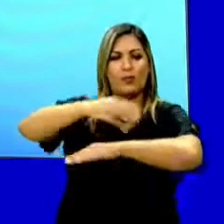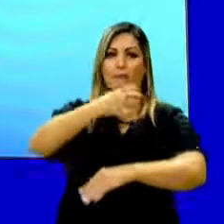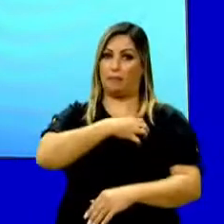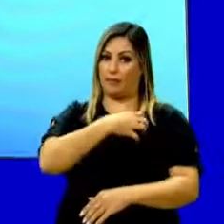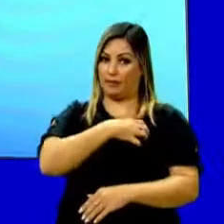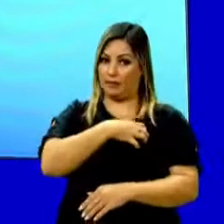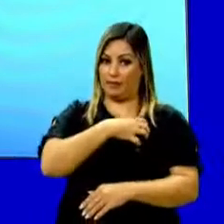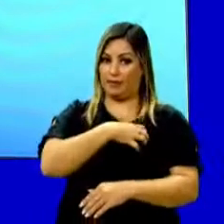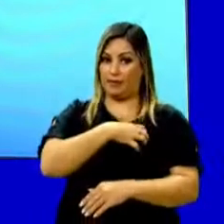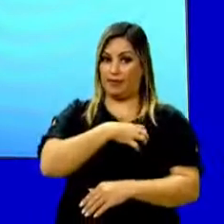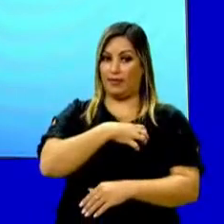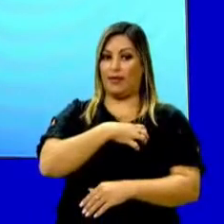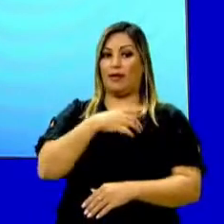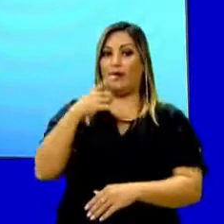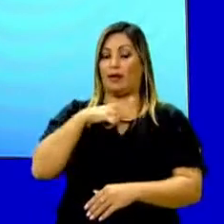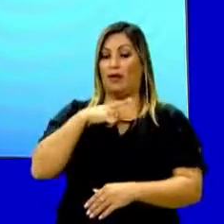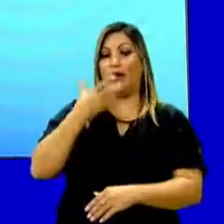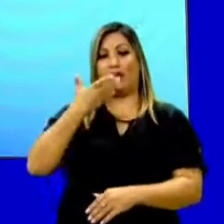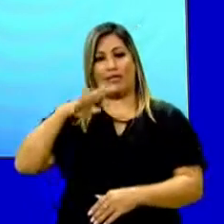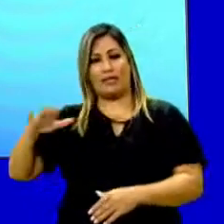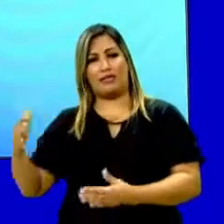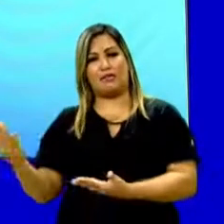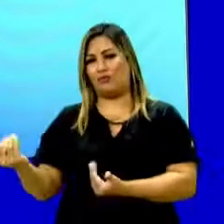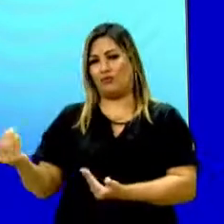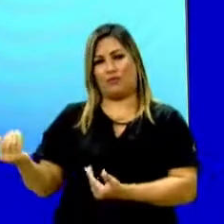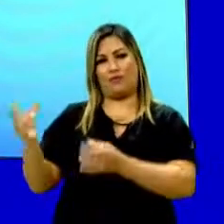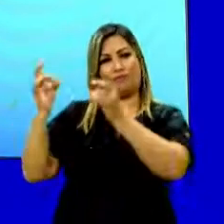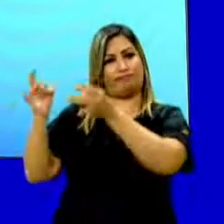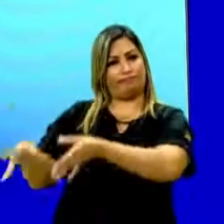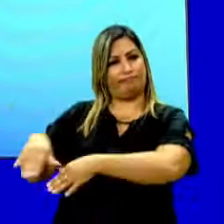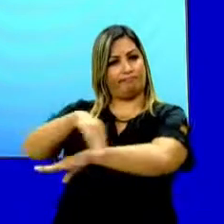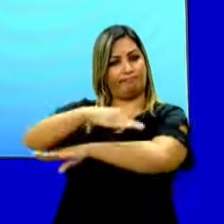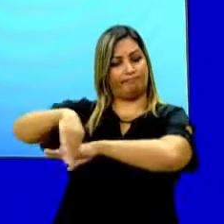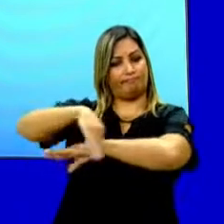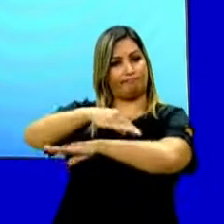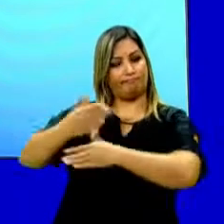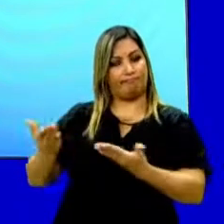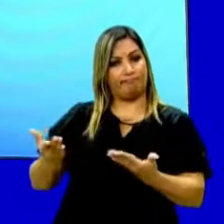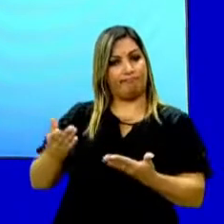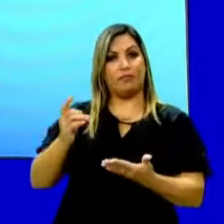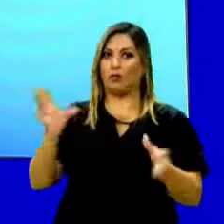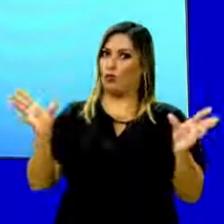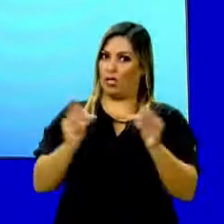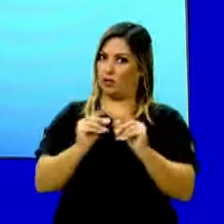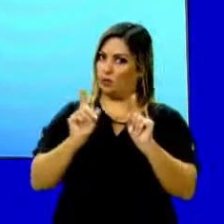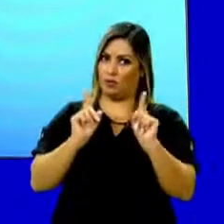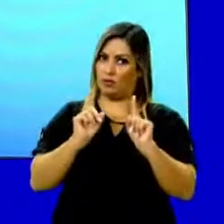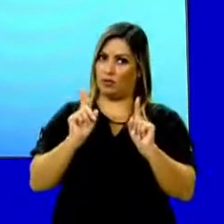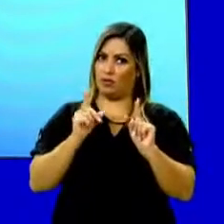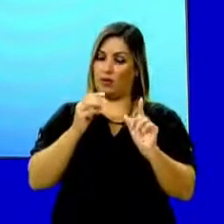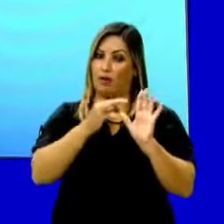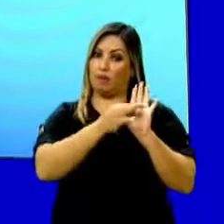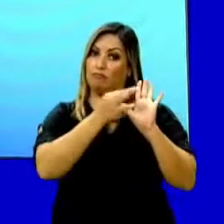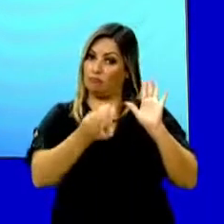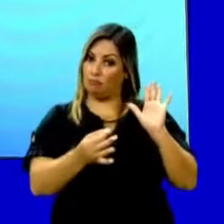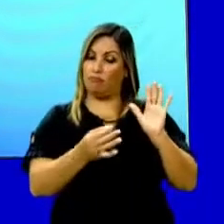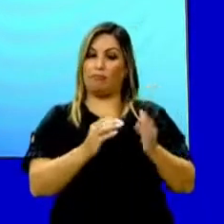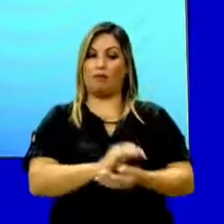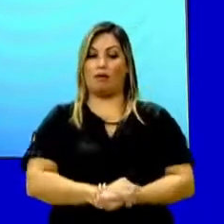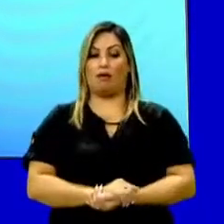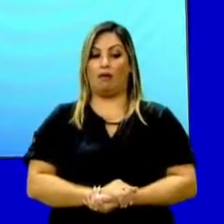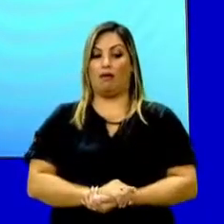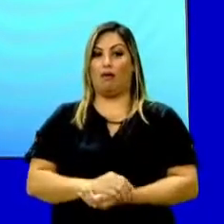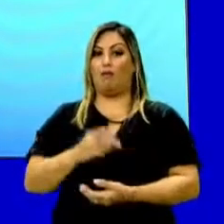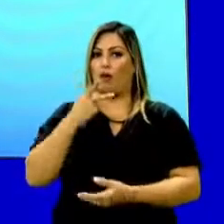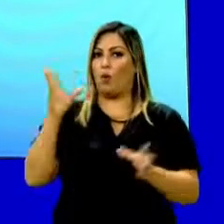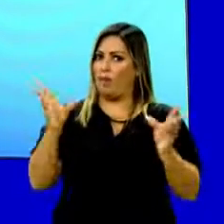Bahia, crianças menores abandonados. Mas aí, não é só resumir, seria uma sinopse. Quando